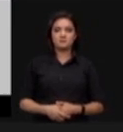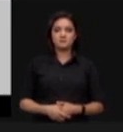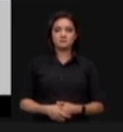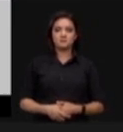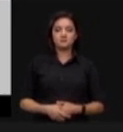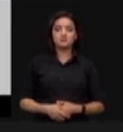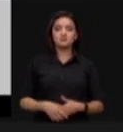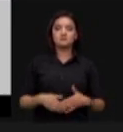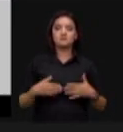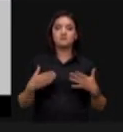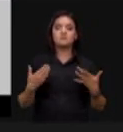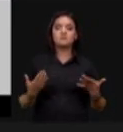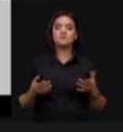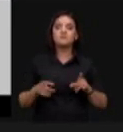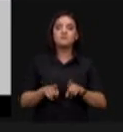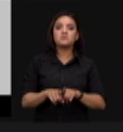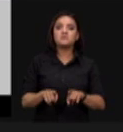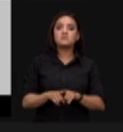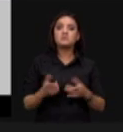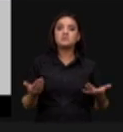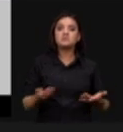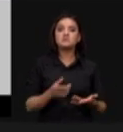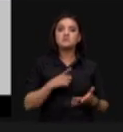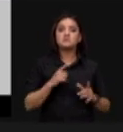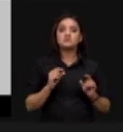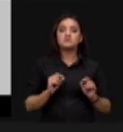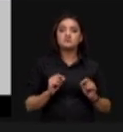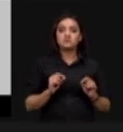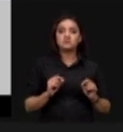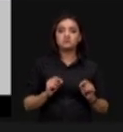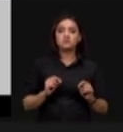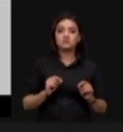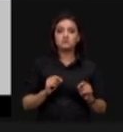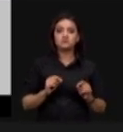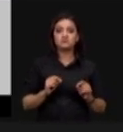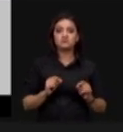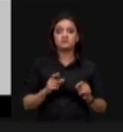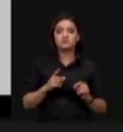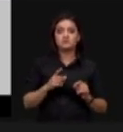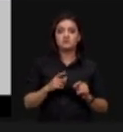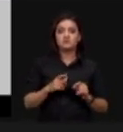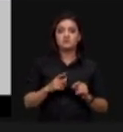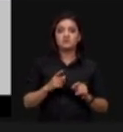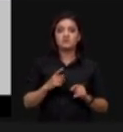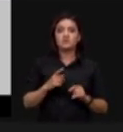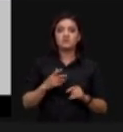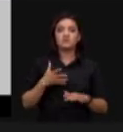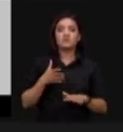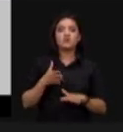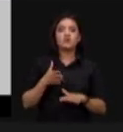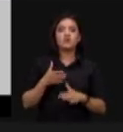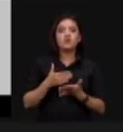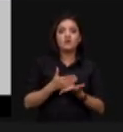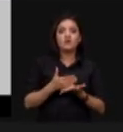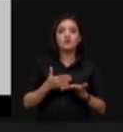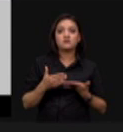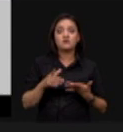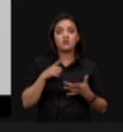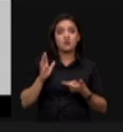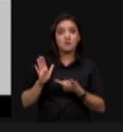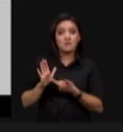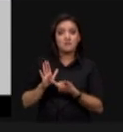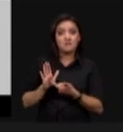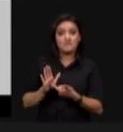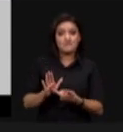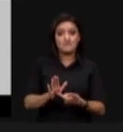final que nós temos hoje com a entrada do novo código florestal o que queremos mostrar aqui excelência